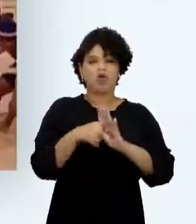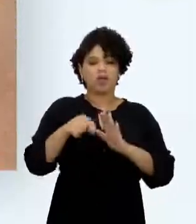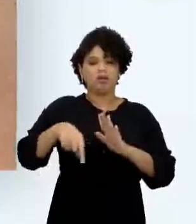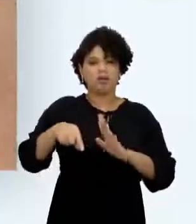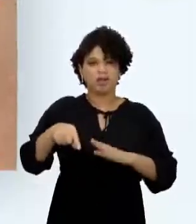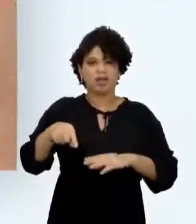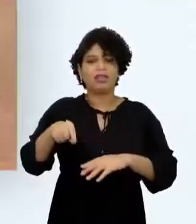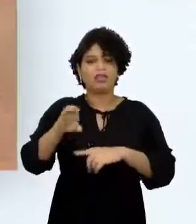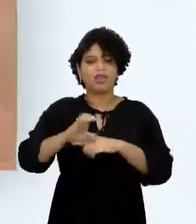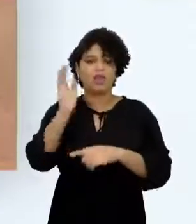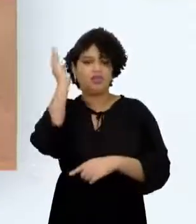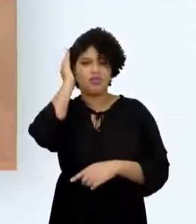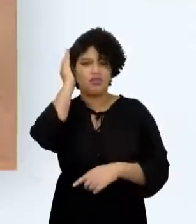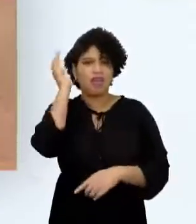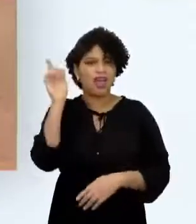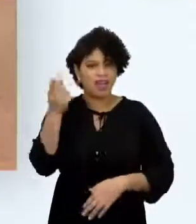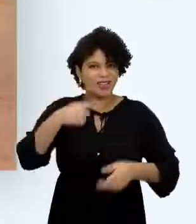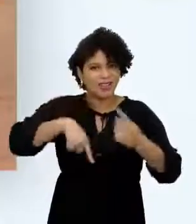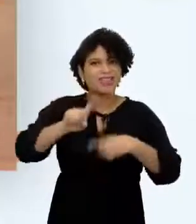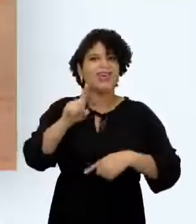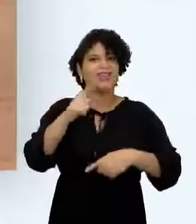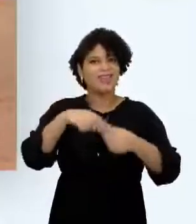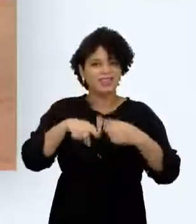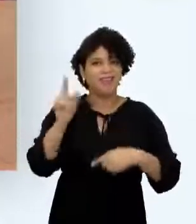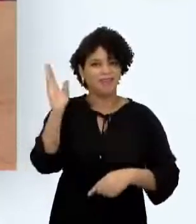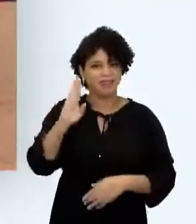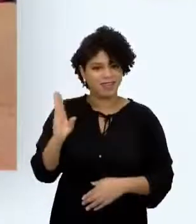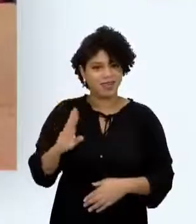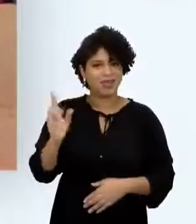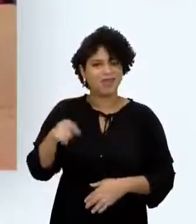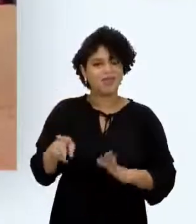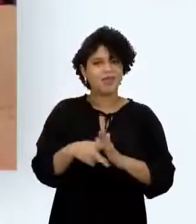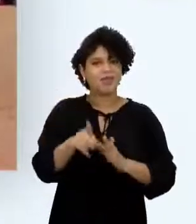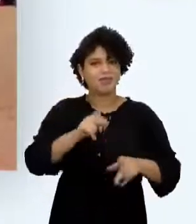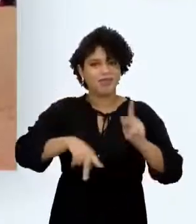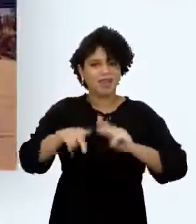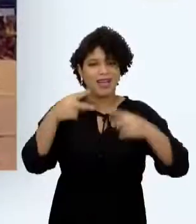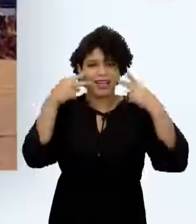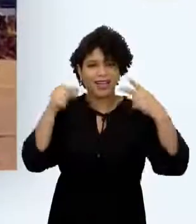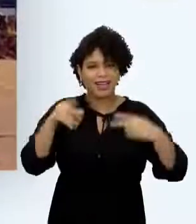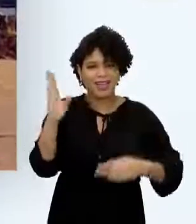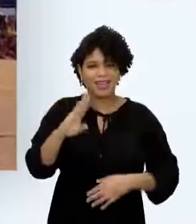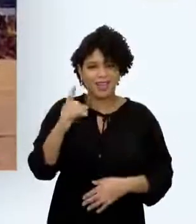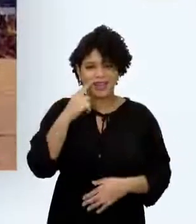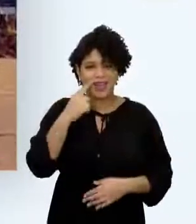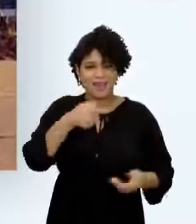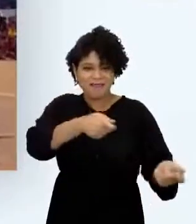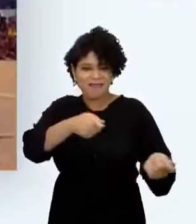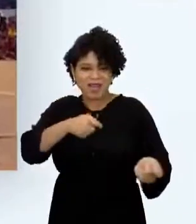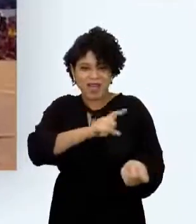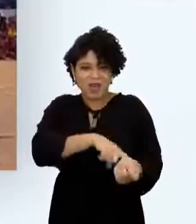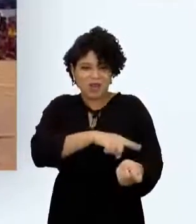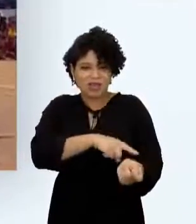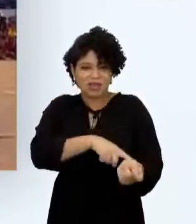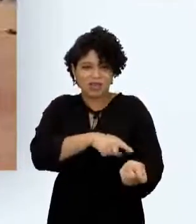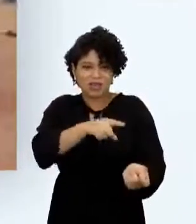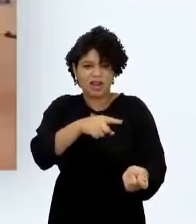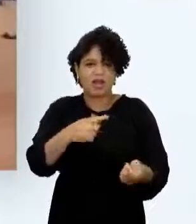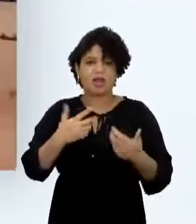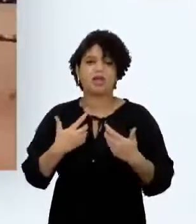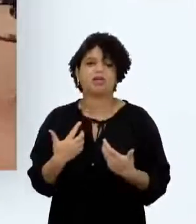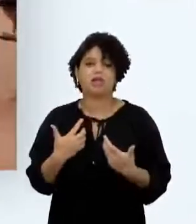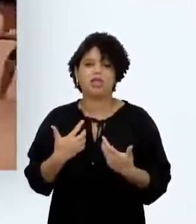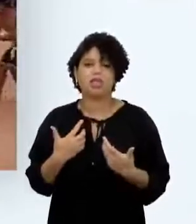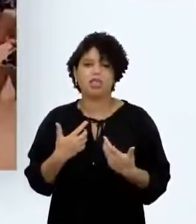Grosso Campeões nacionais de cabo de força nos Jogos Indígenas do Brasil No fim do tempo, os Maori cansados